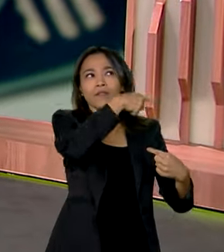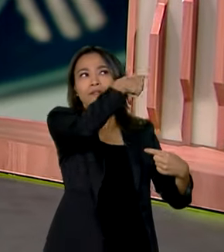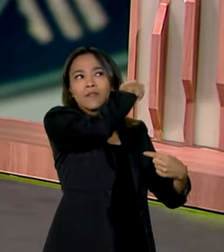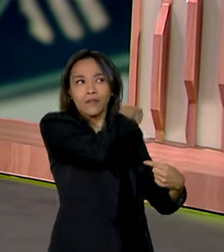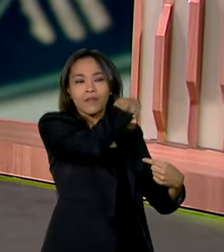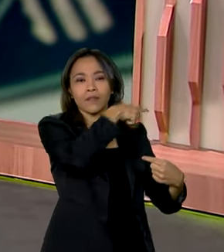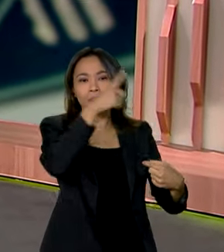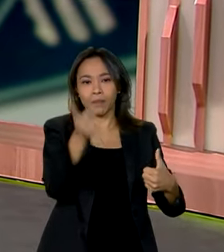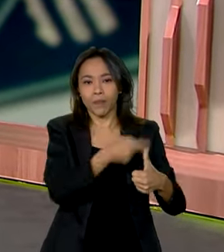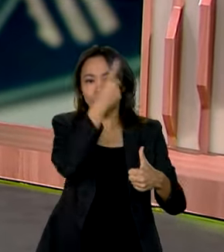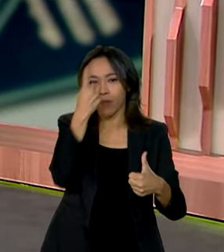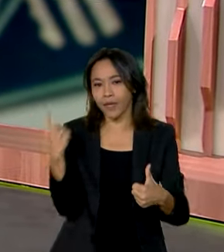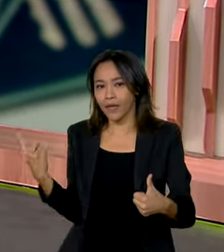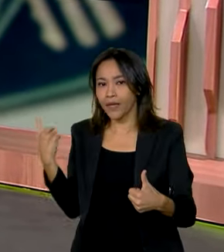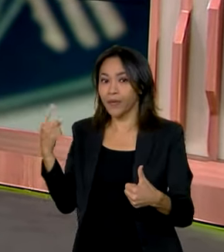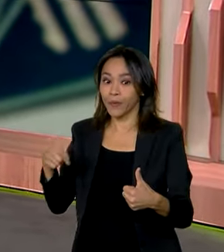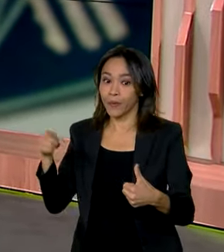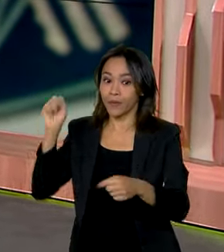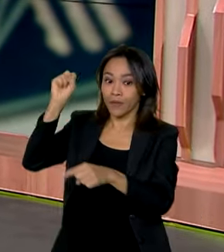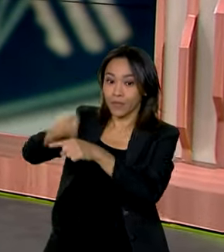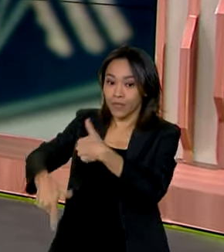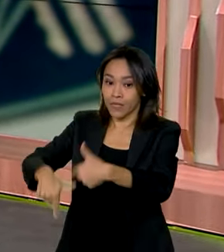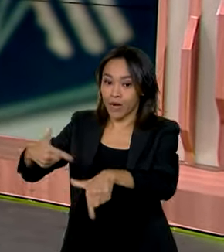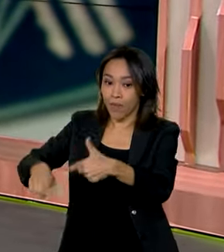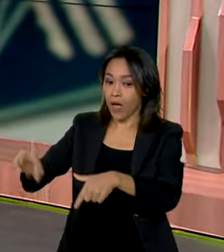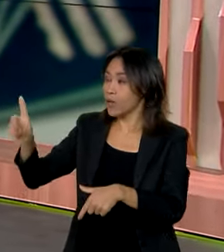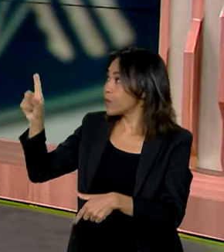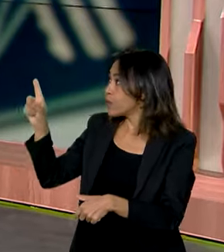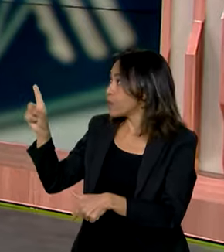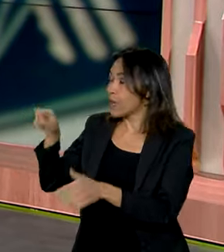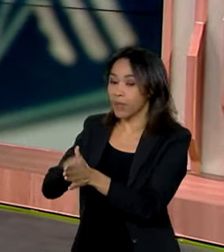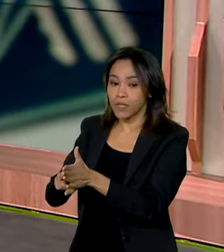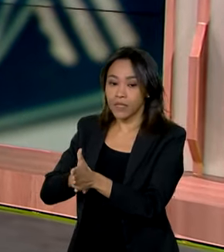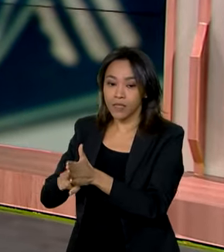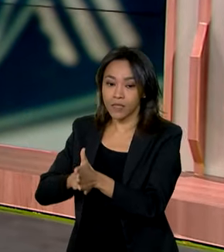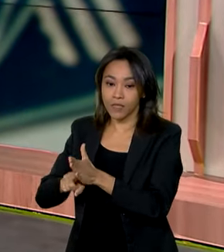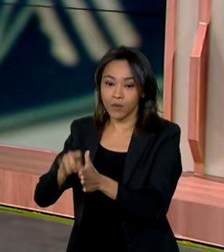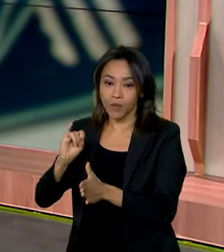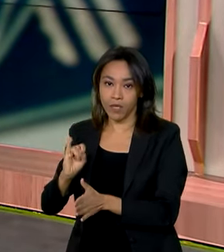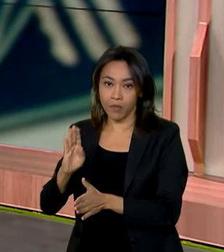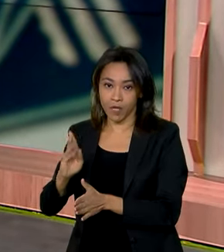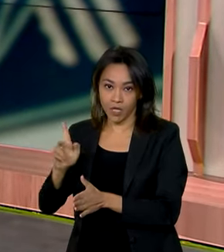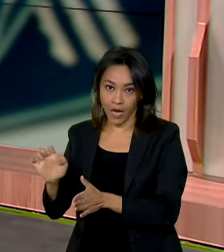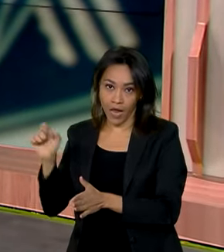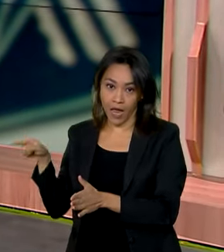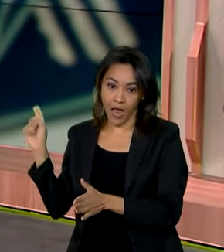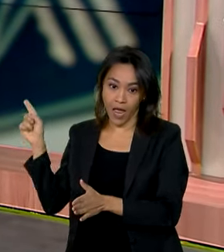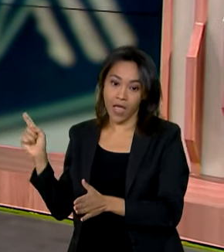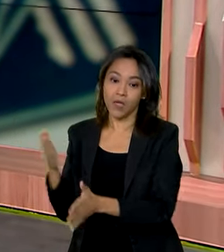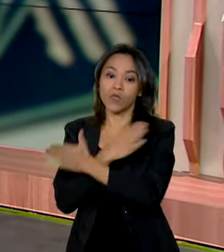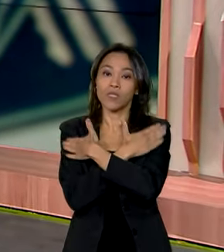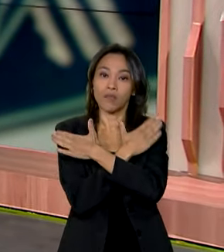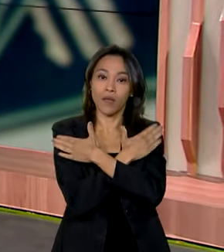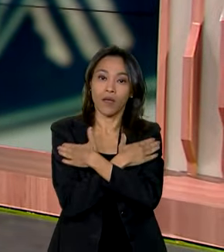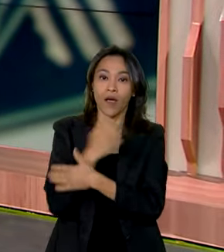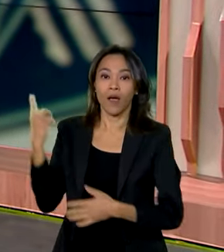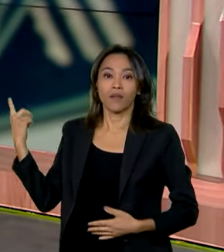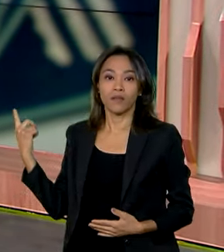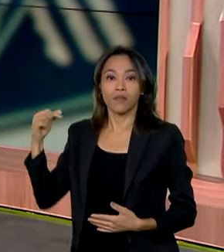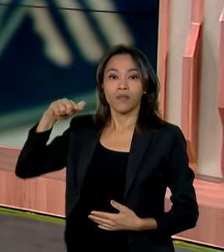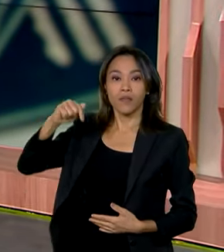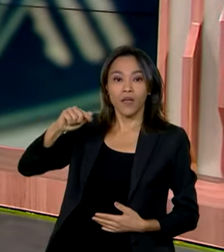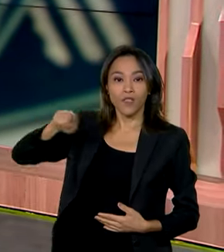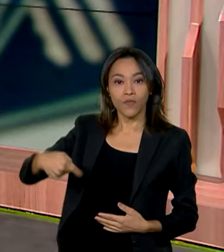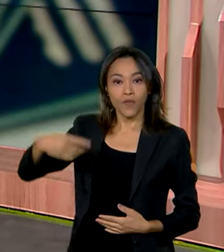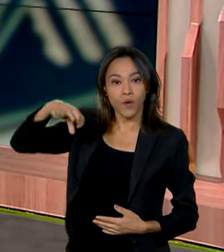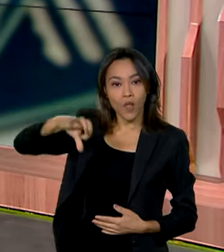começando pelo mercado de trabalho. Segundo o IBGE, a taxa de desocupação no primeiro trimestre deste ano ficou em 7